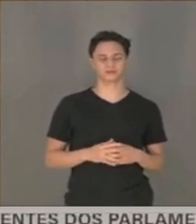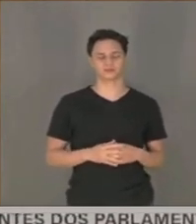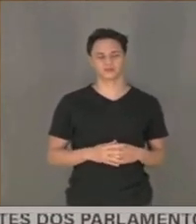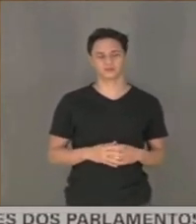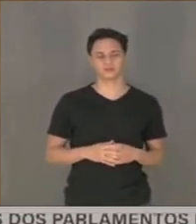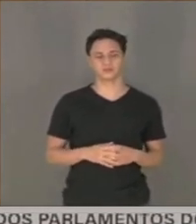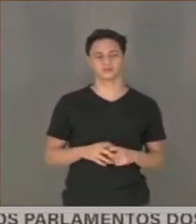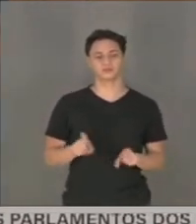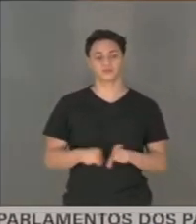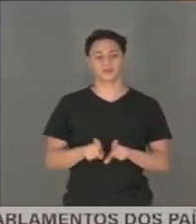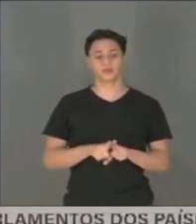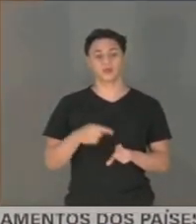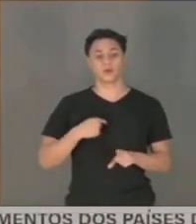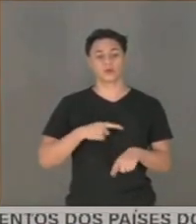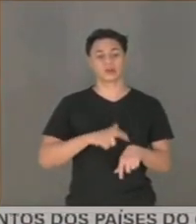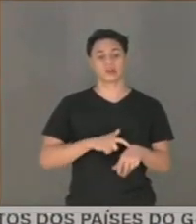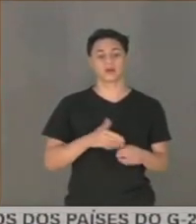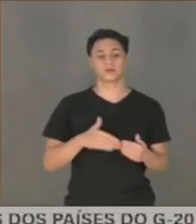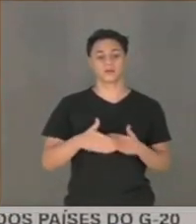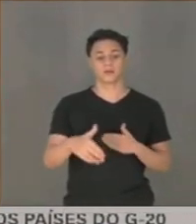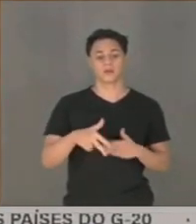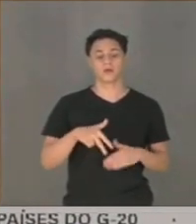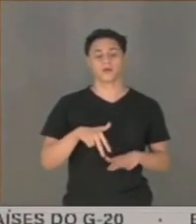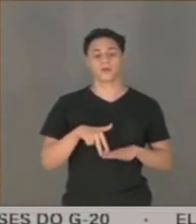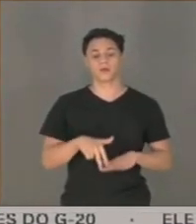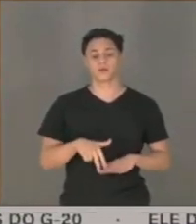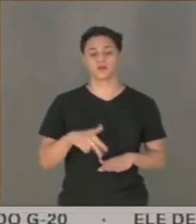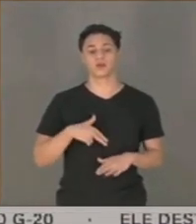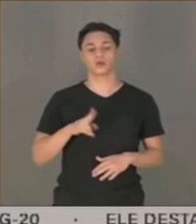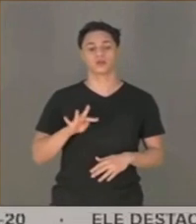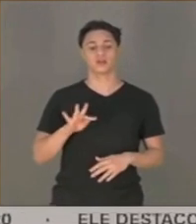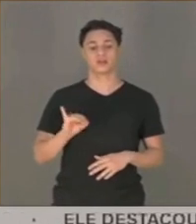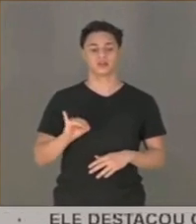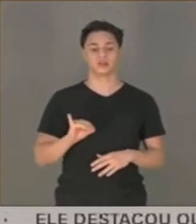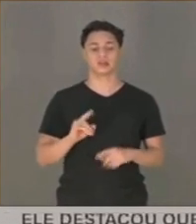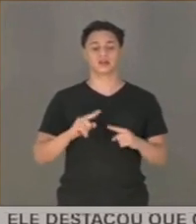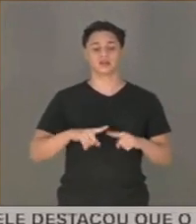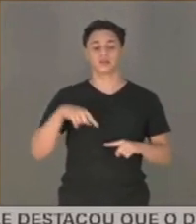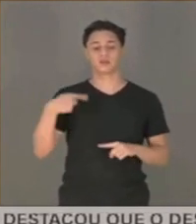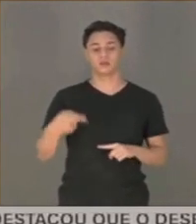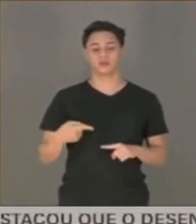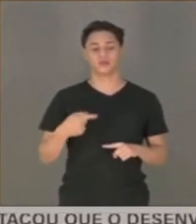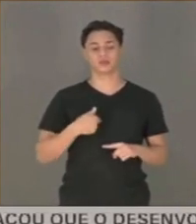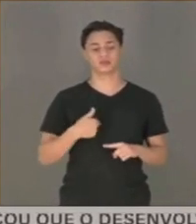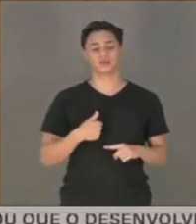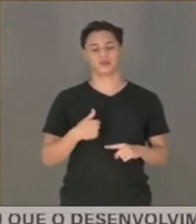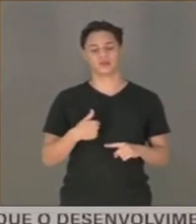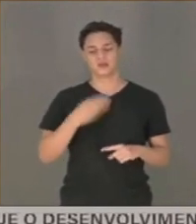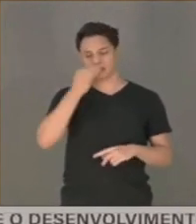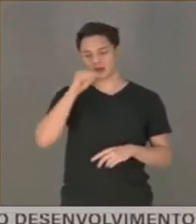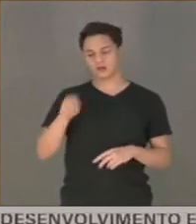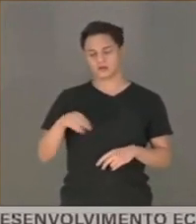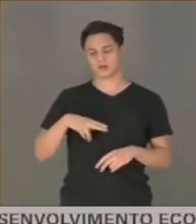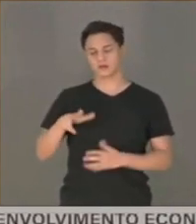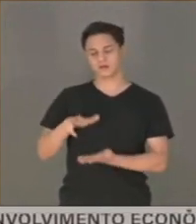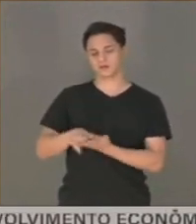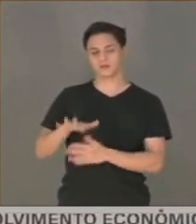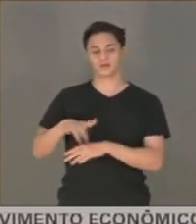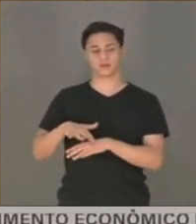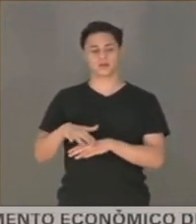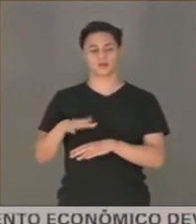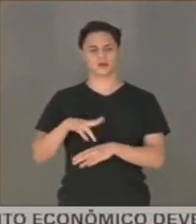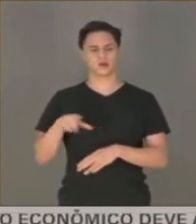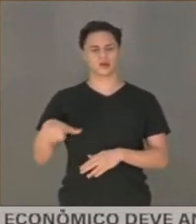determinar prazo de permanência em UTI e depois deixar esses pacientes à própria sorte com